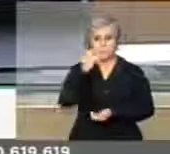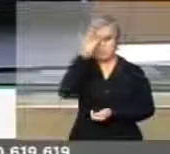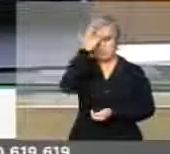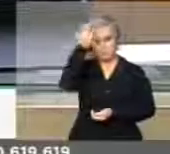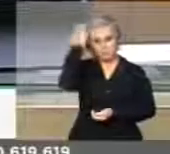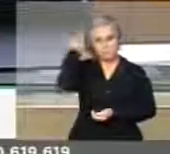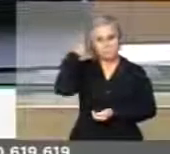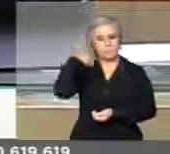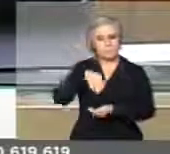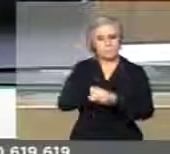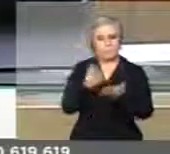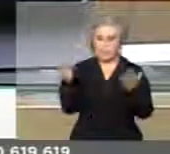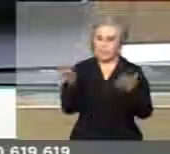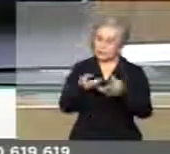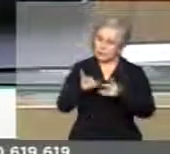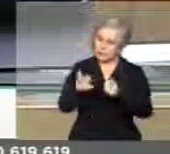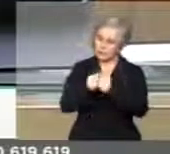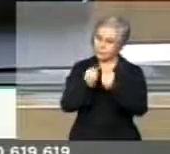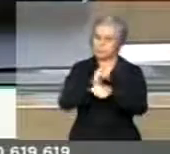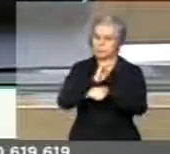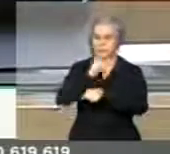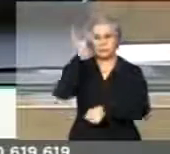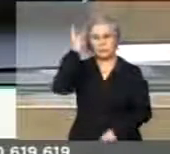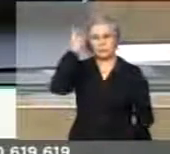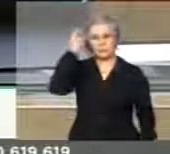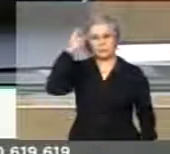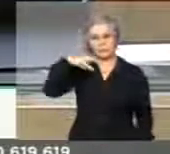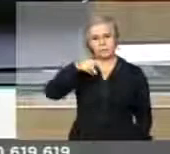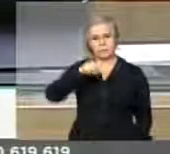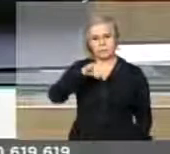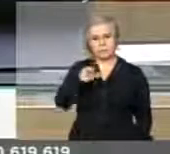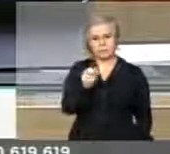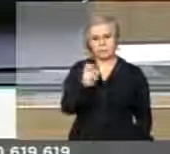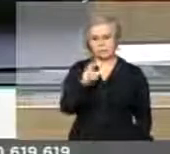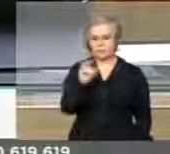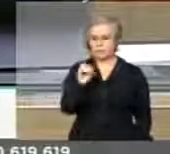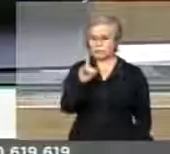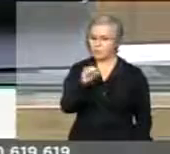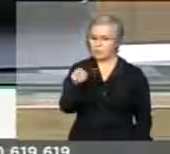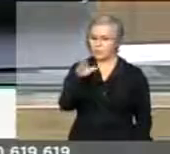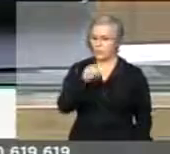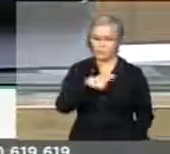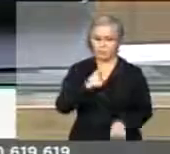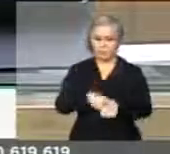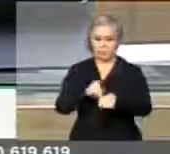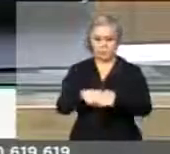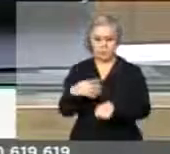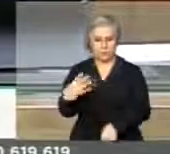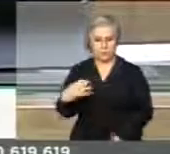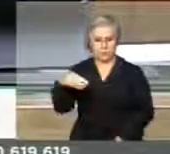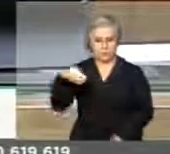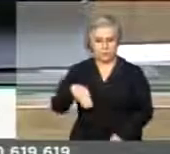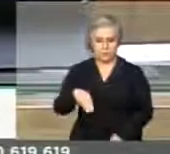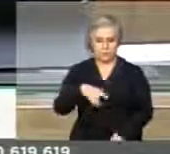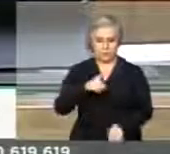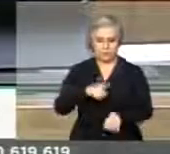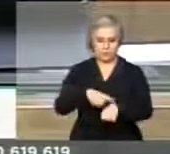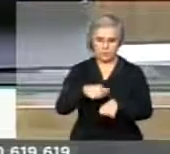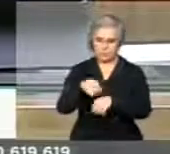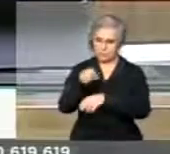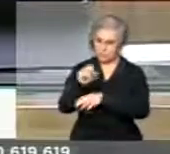Vamos então agora continuar com São Paulo, com o deputado Major Olímpico, que tem um tempo regimental de 4 minutos, pelo tempo do